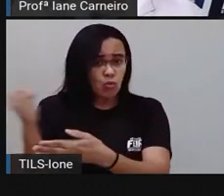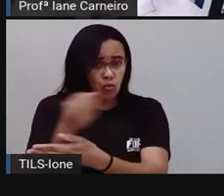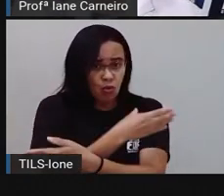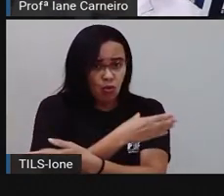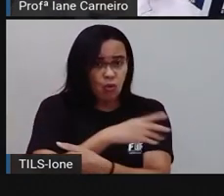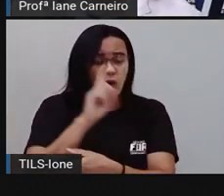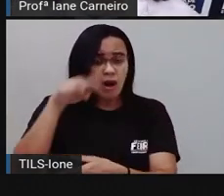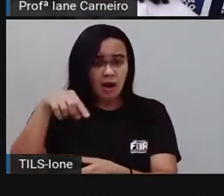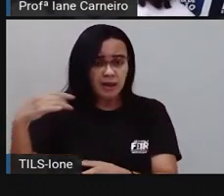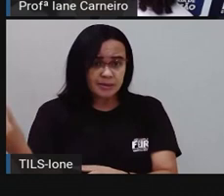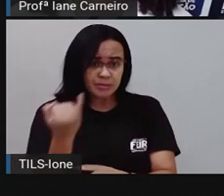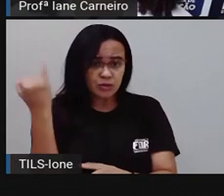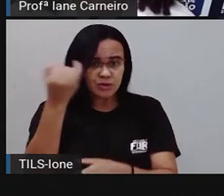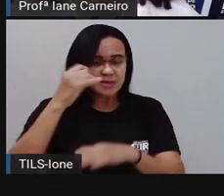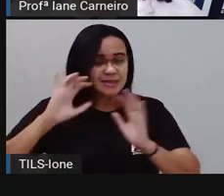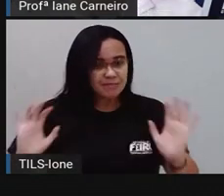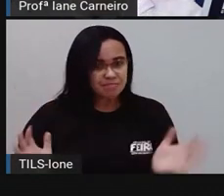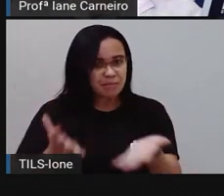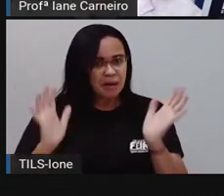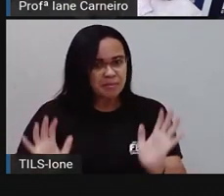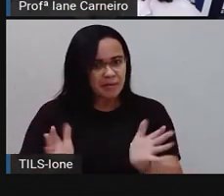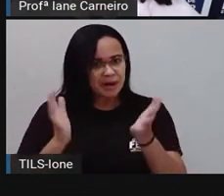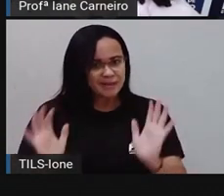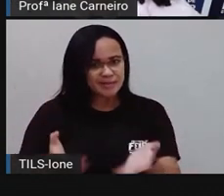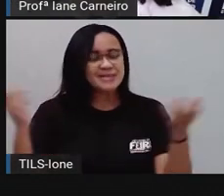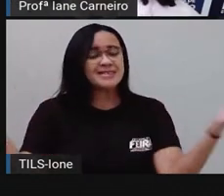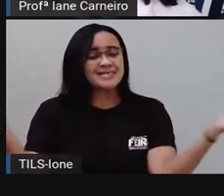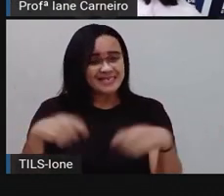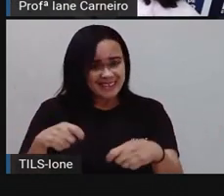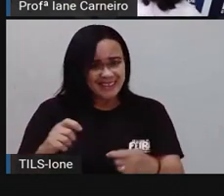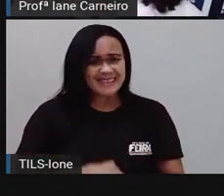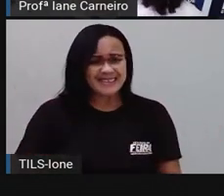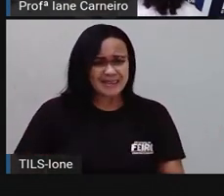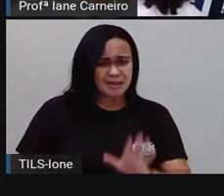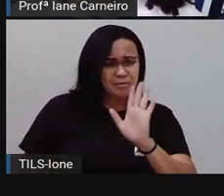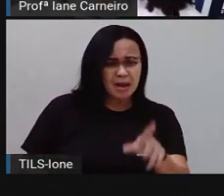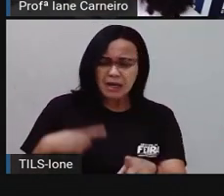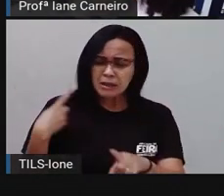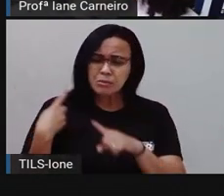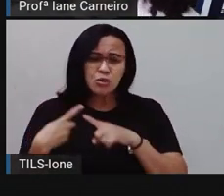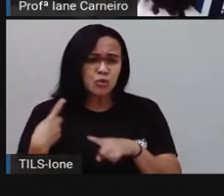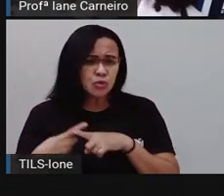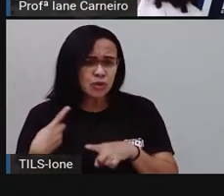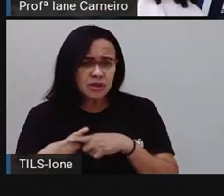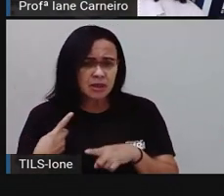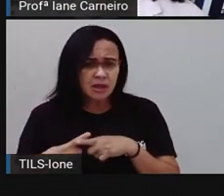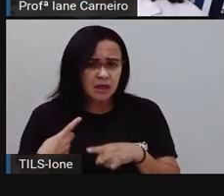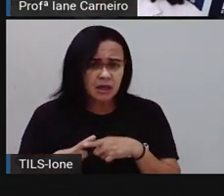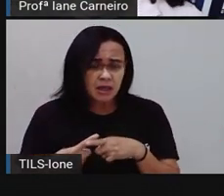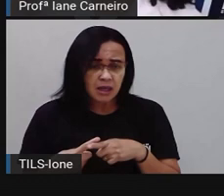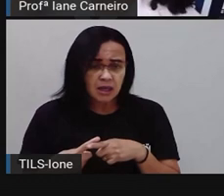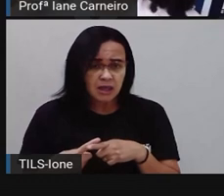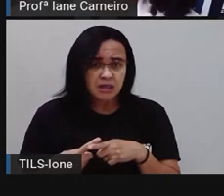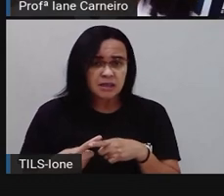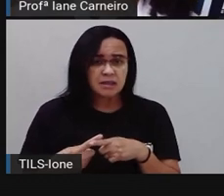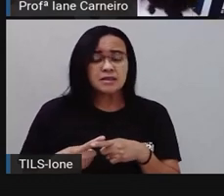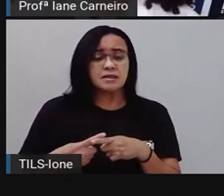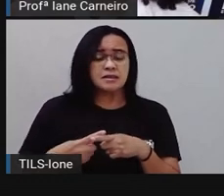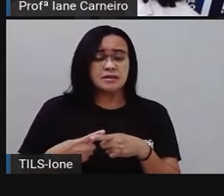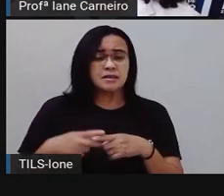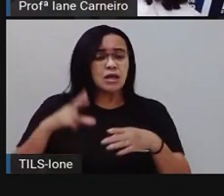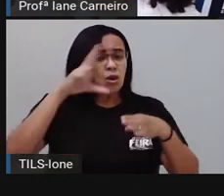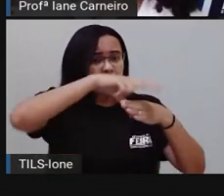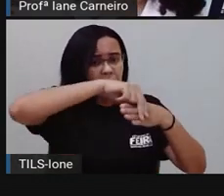esse tipo de iniciativa. Por que trabalhar o cordel, né? Porque a partir dele a gente trabalha leitura,